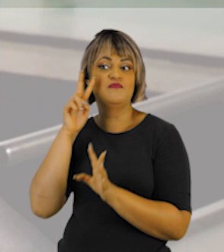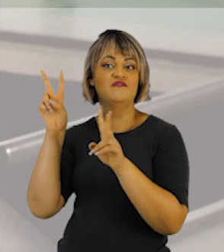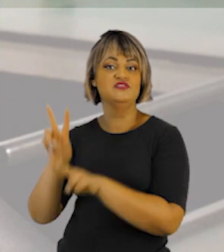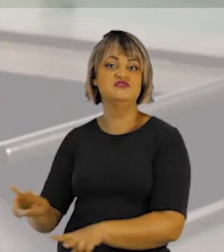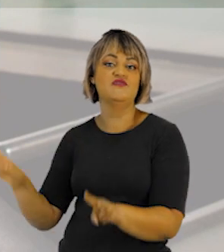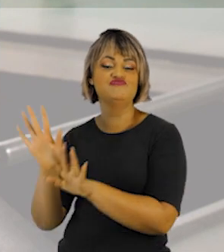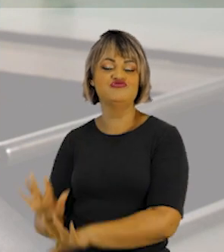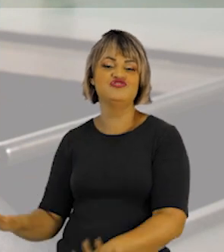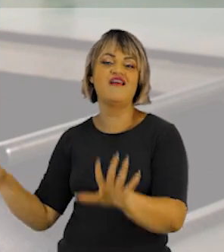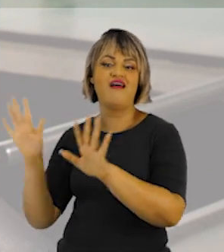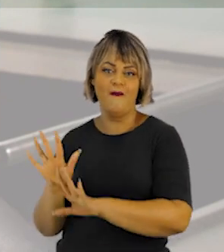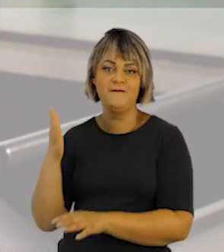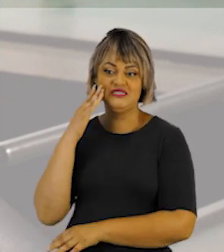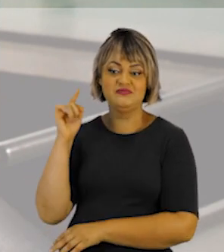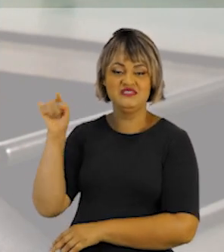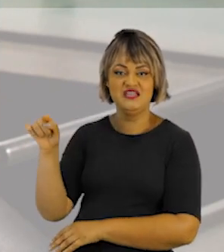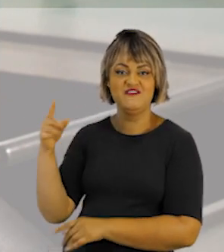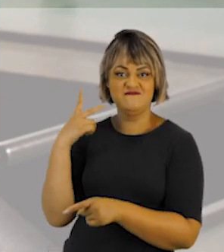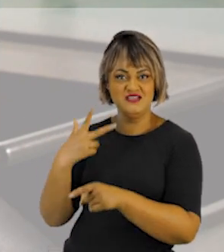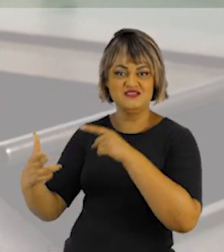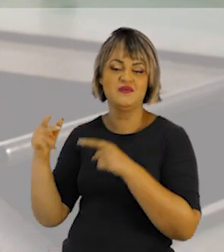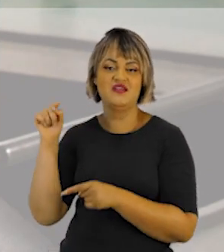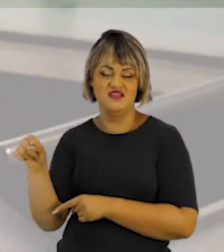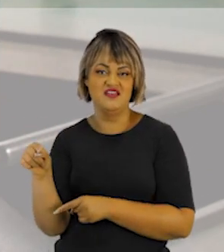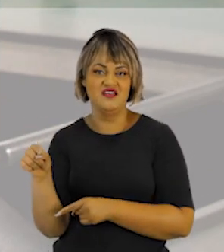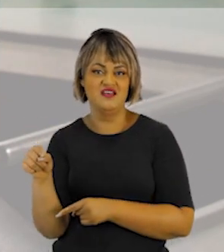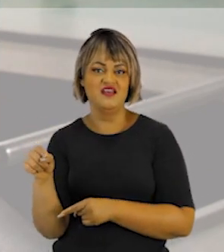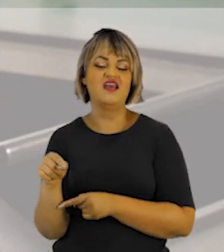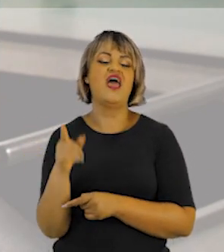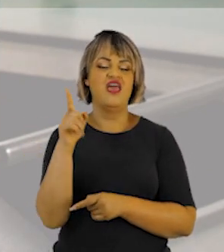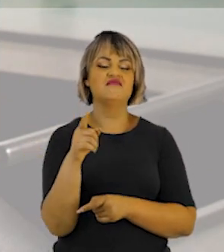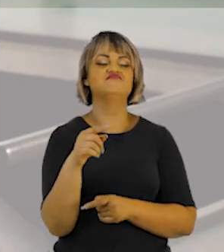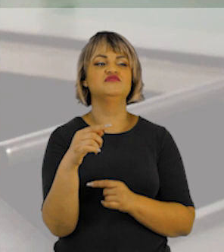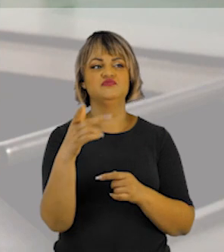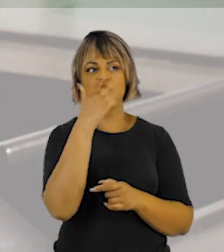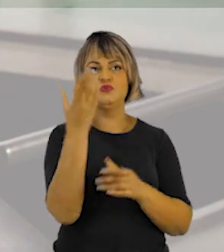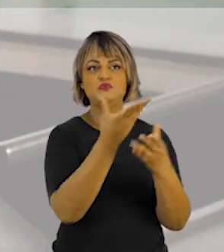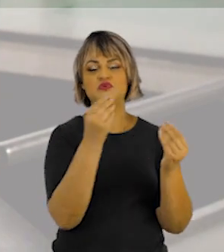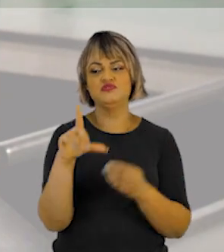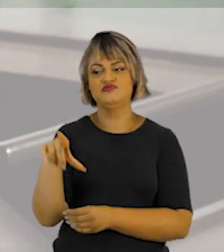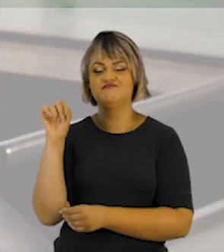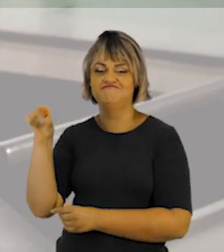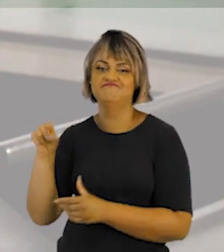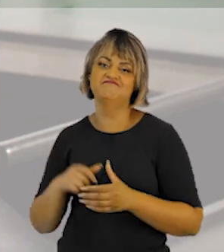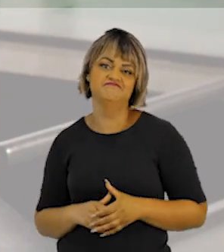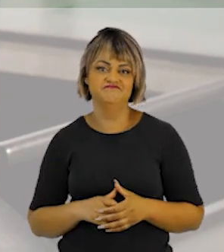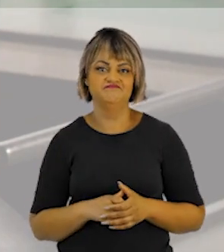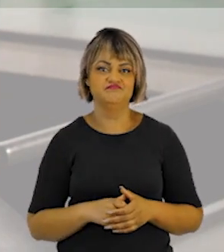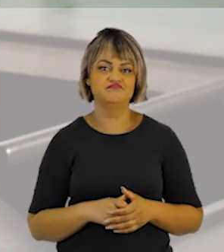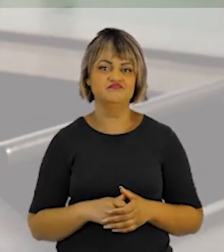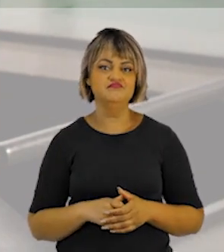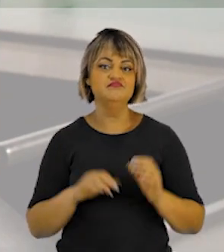panorama melhor de saber se aquele candidato vencedor é um candidato que realmente tem uma legitimidade da maior parte da